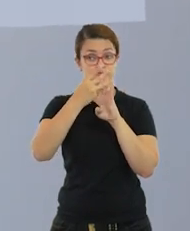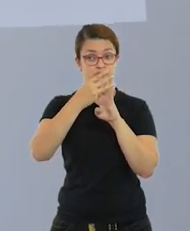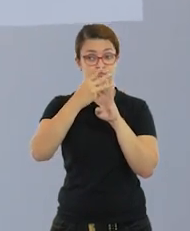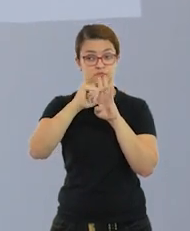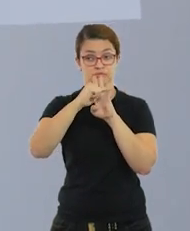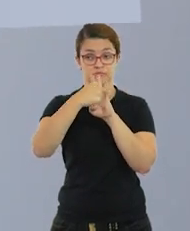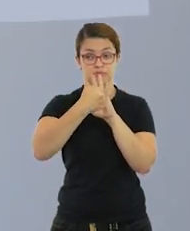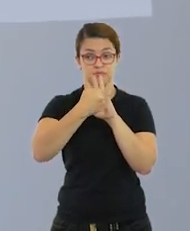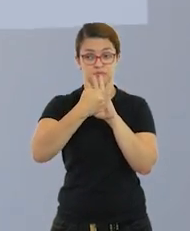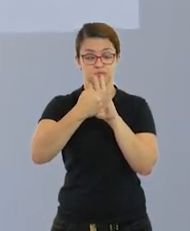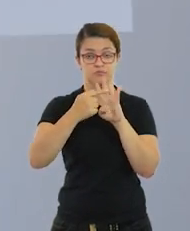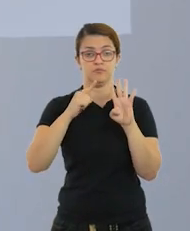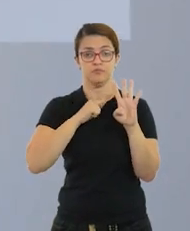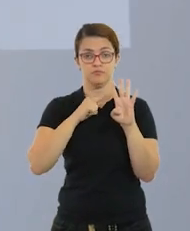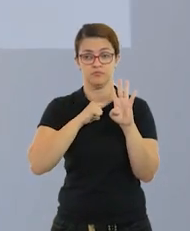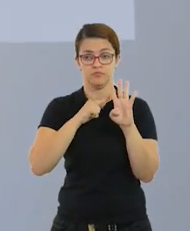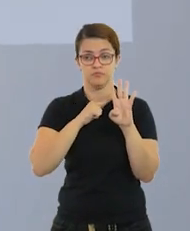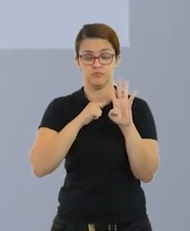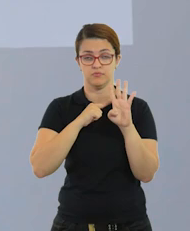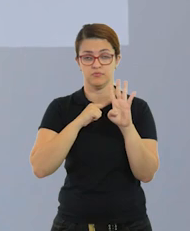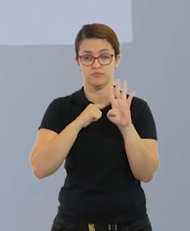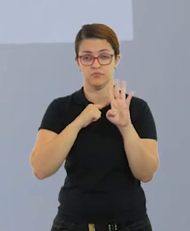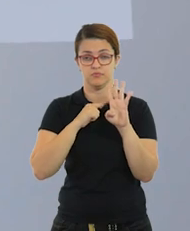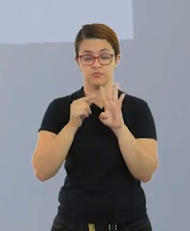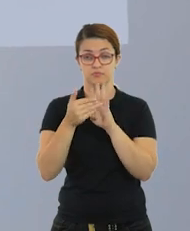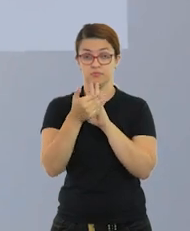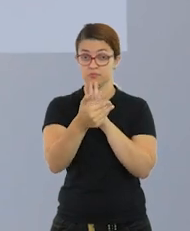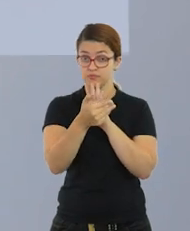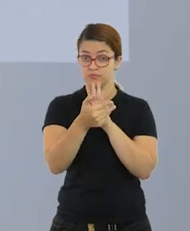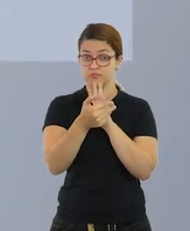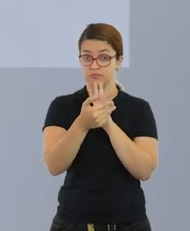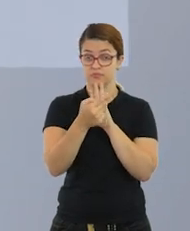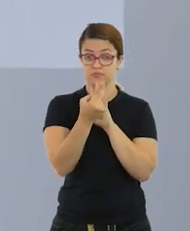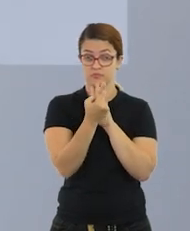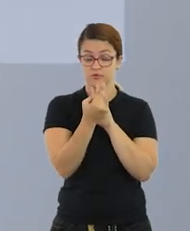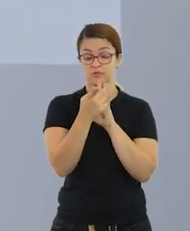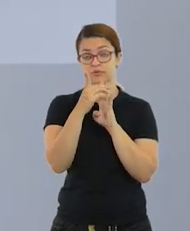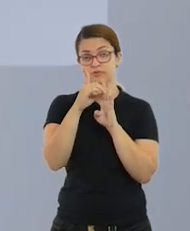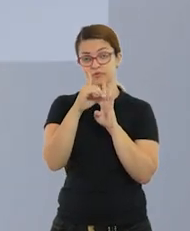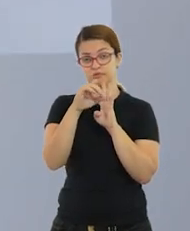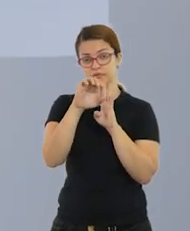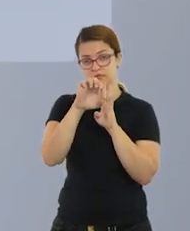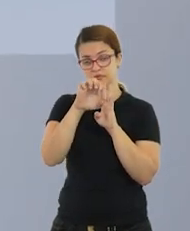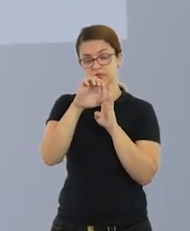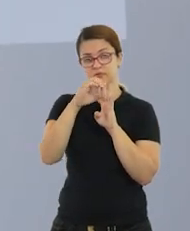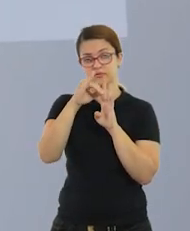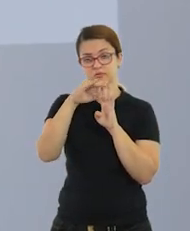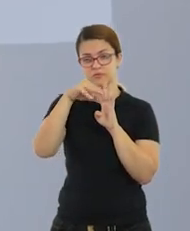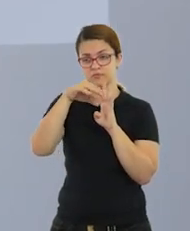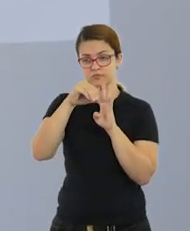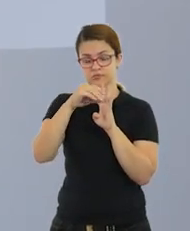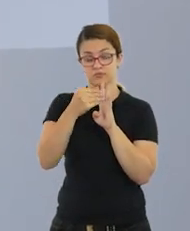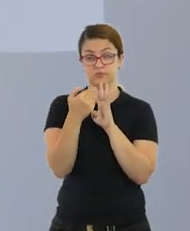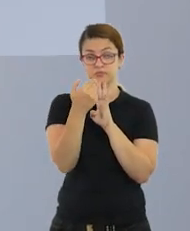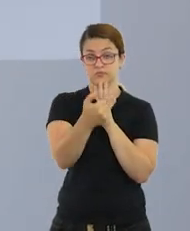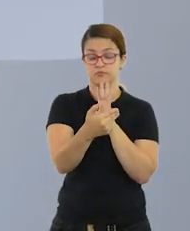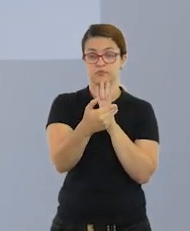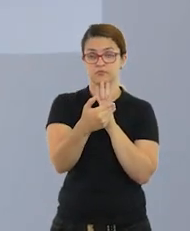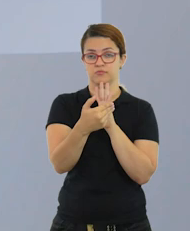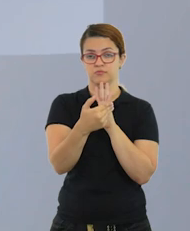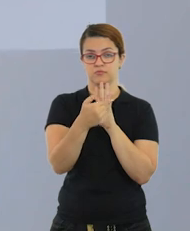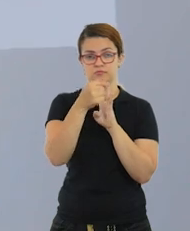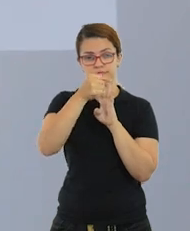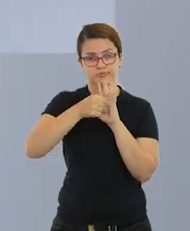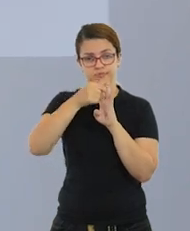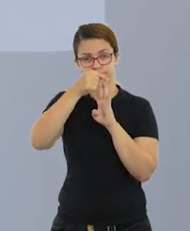número 3. Então nós temos 3 partes. O décimo, os 2 décimos, está depois